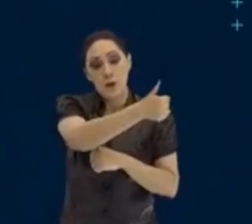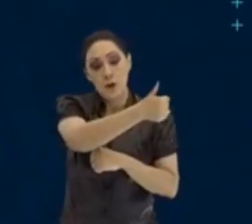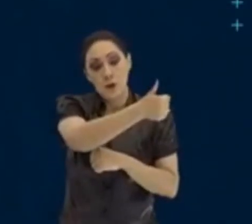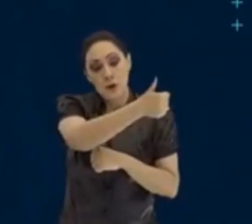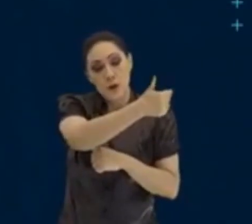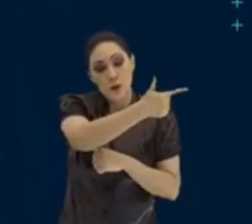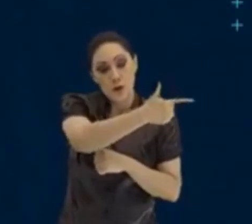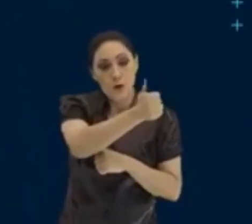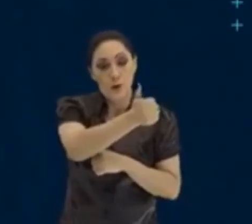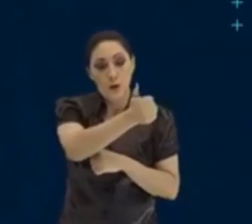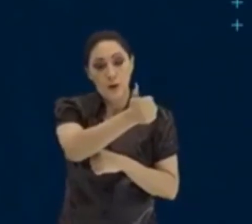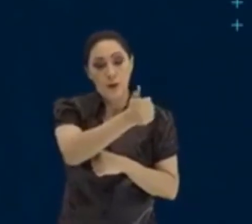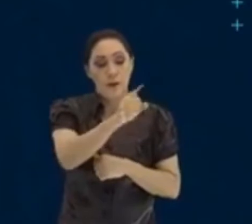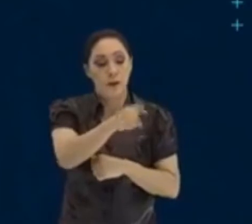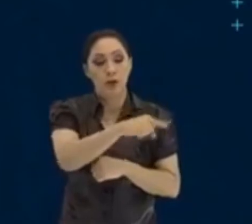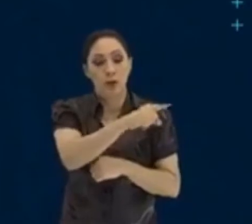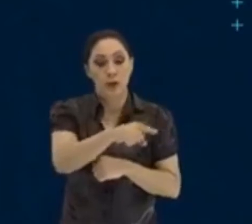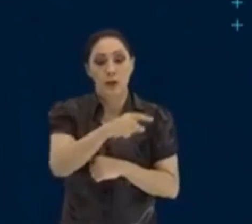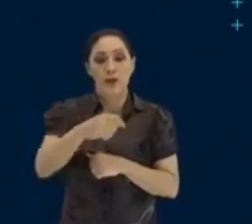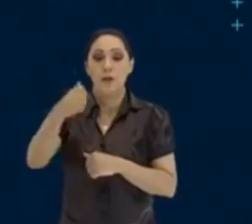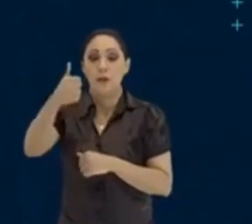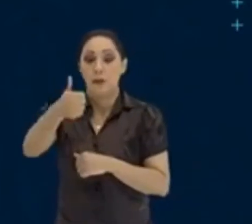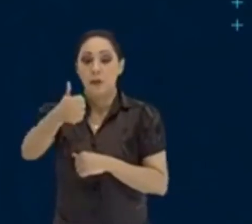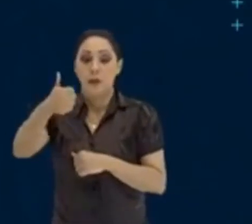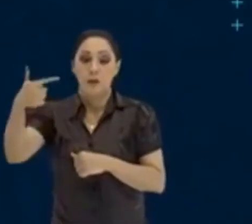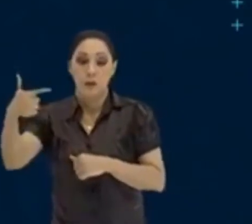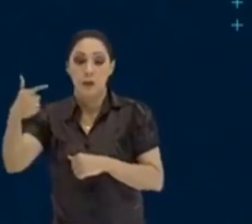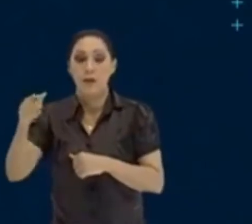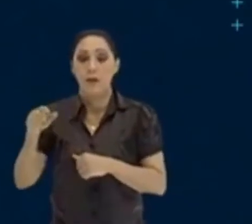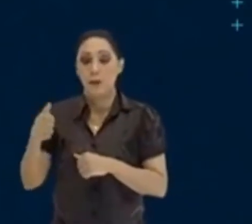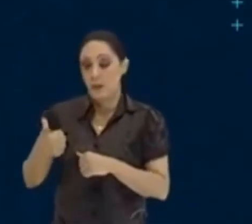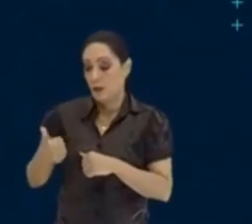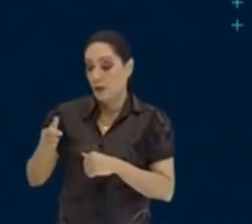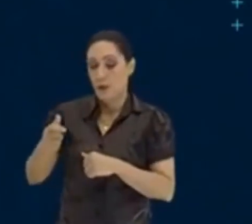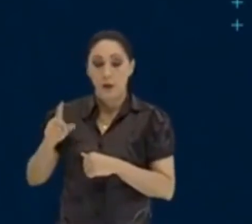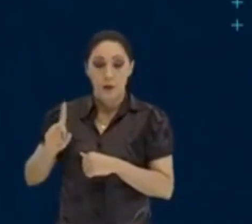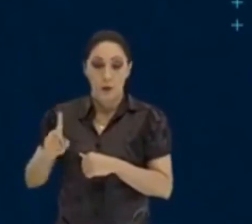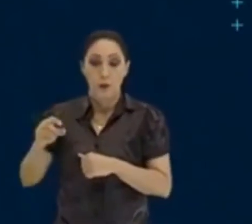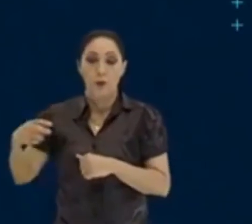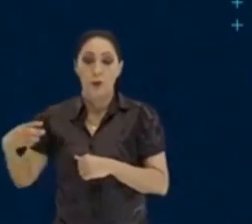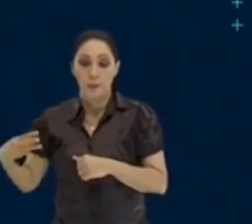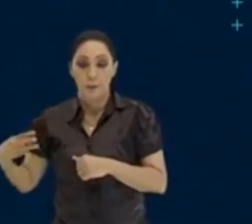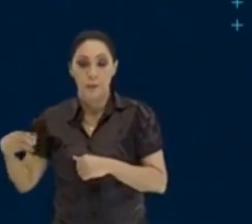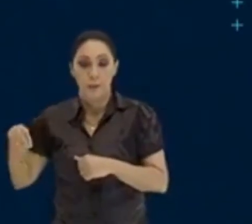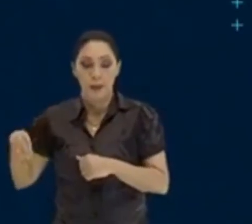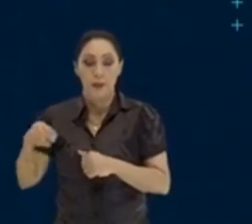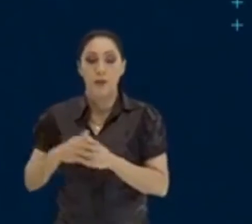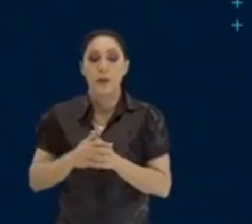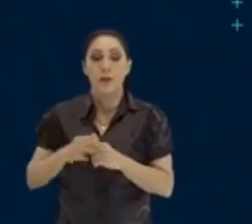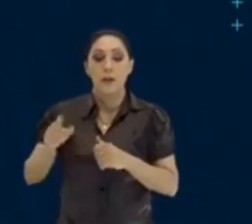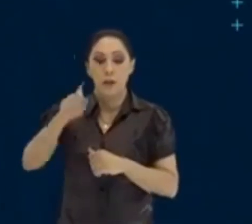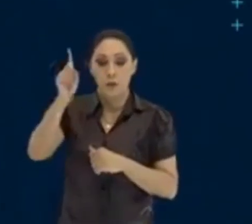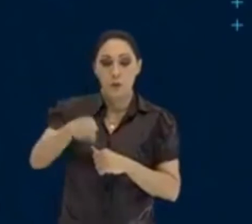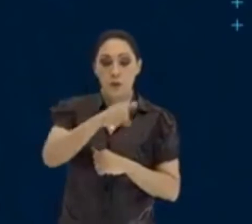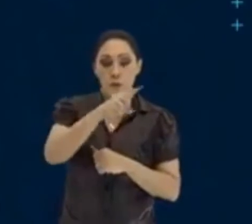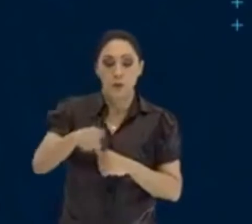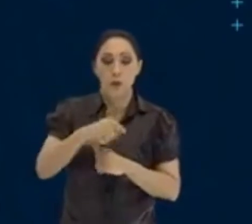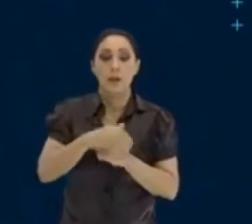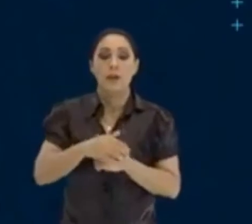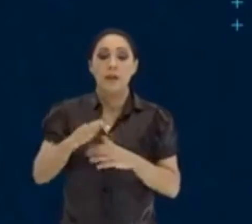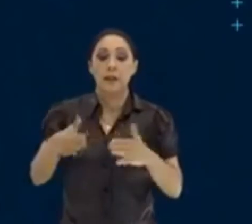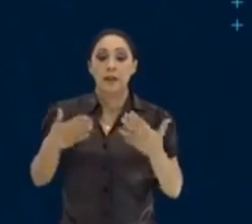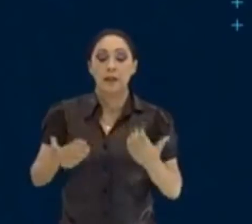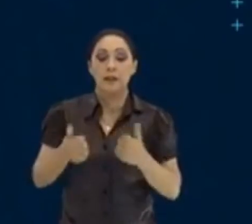12 vezes X, 12X. 12 vezes 1, 12. Então, a taxa ao mês é 1%, caramba.